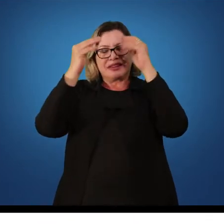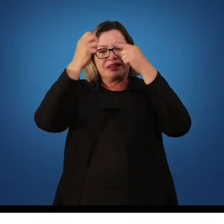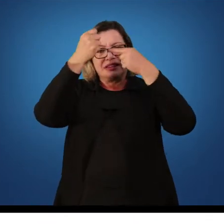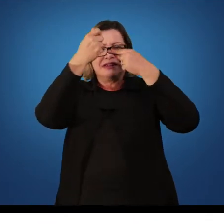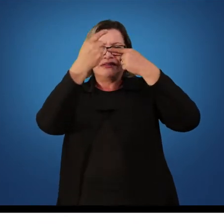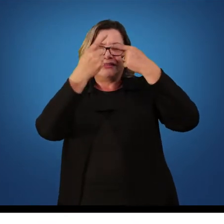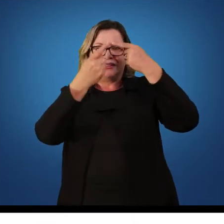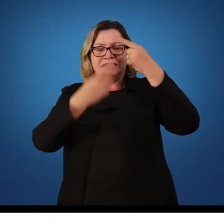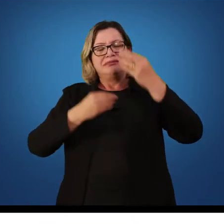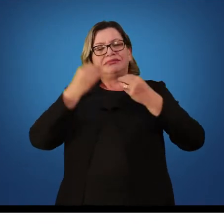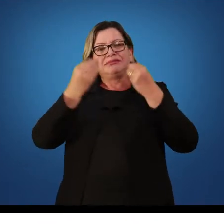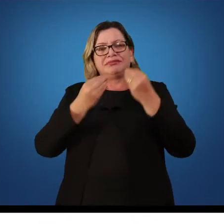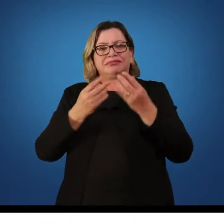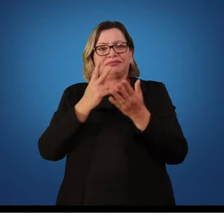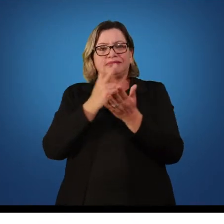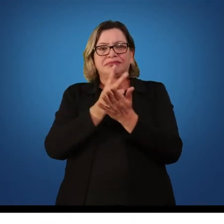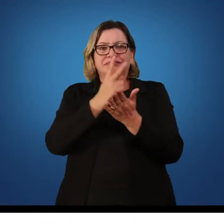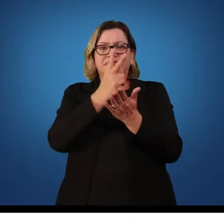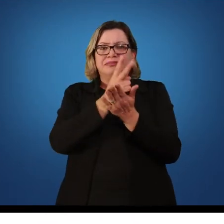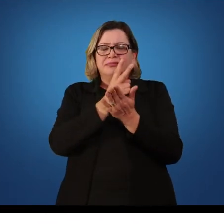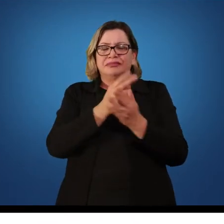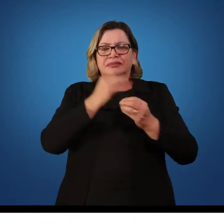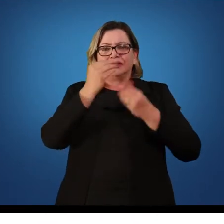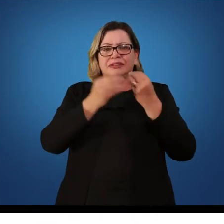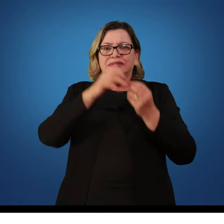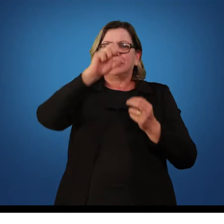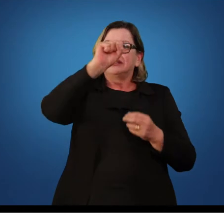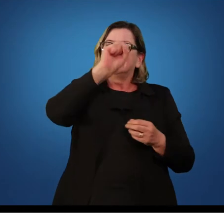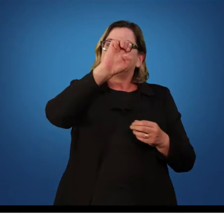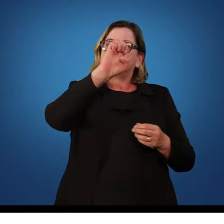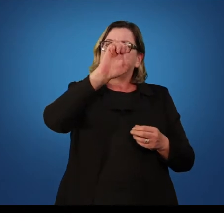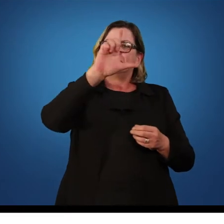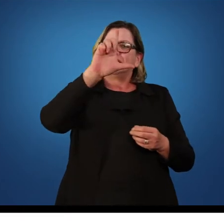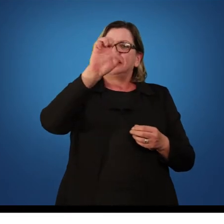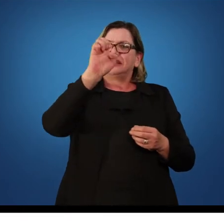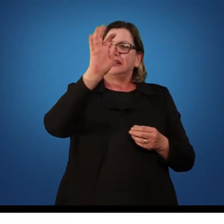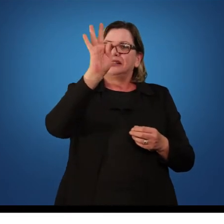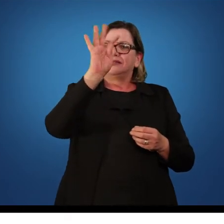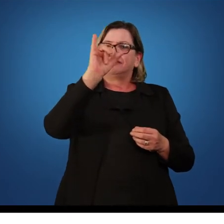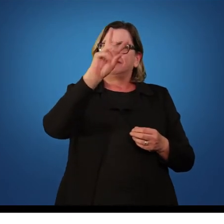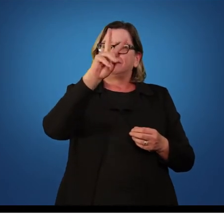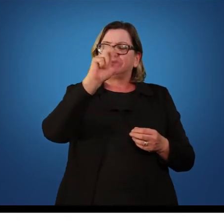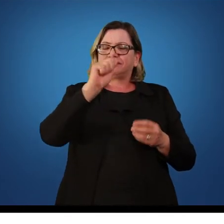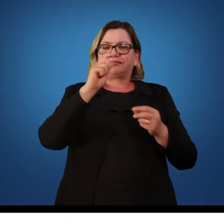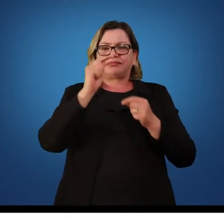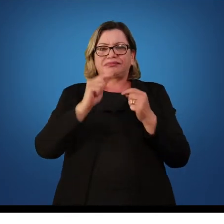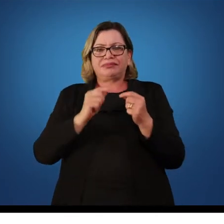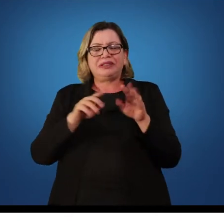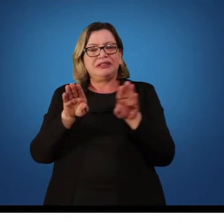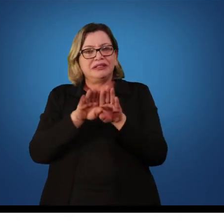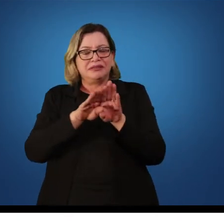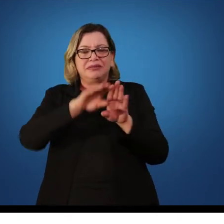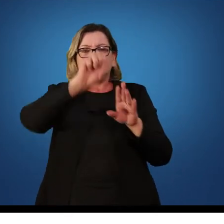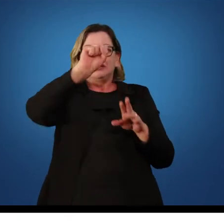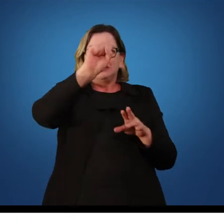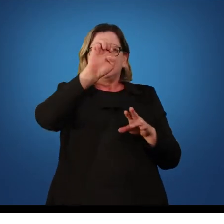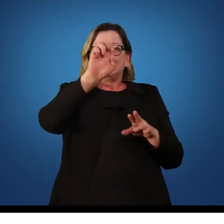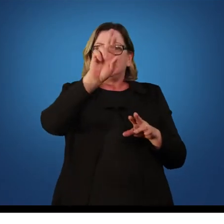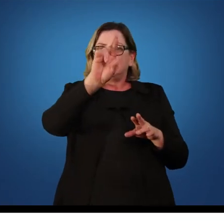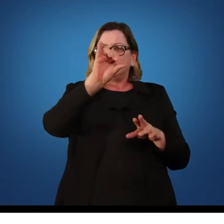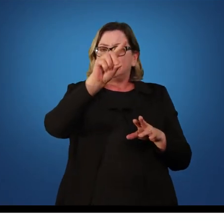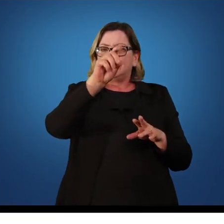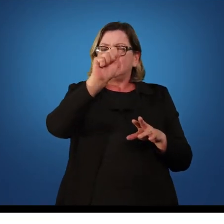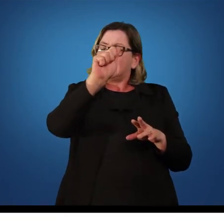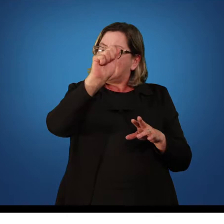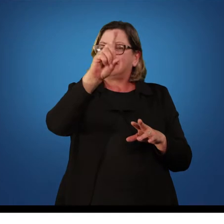características da atenção é ser seriada e seletiva. Então, seriada porque eu consigo prestar atenção em uma